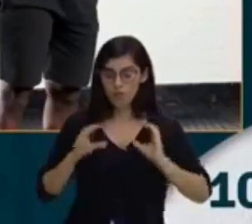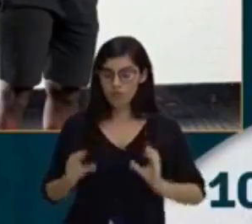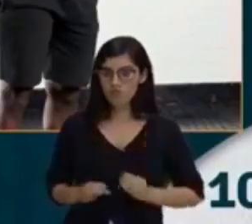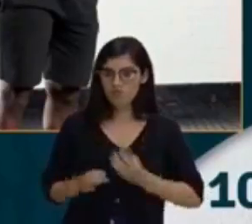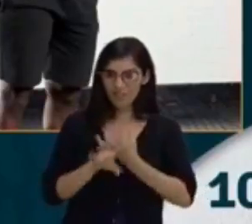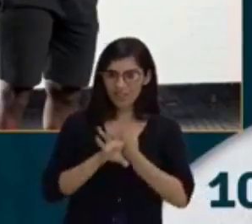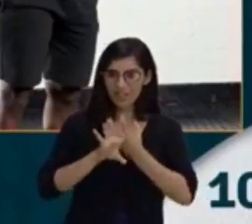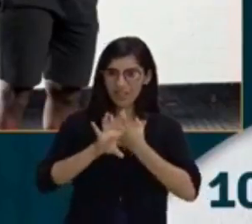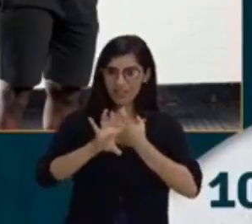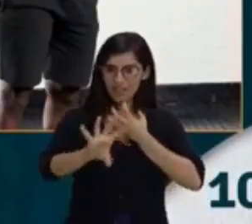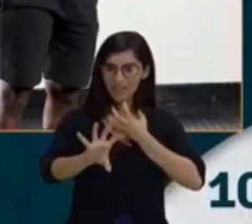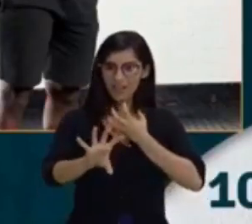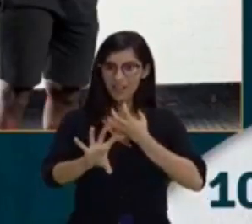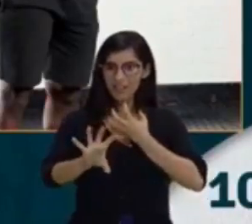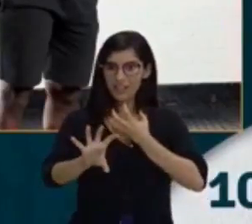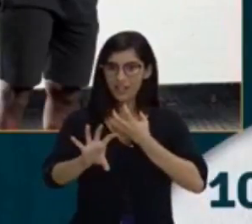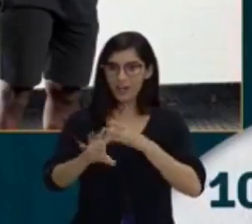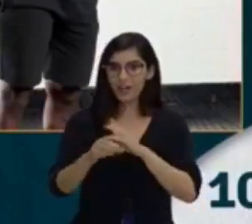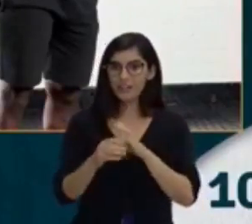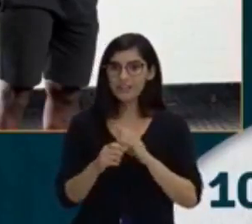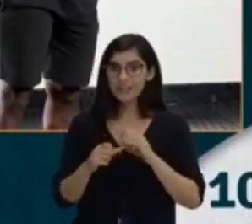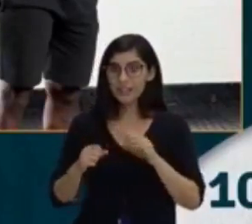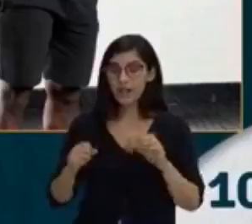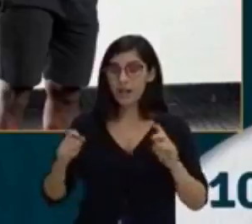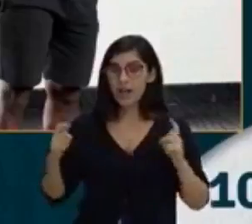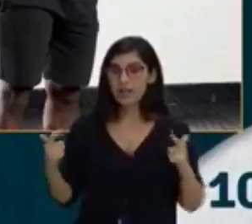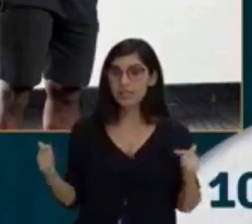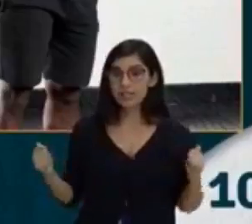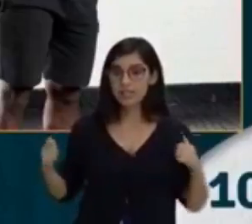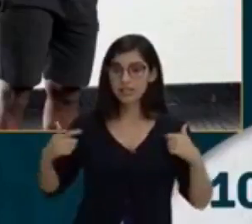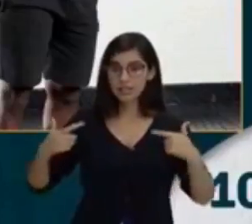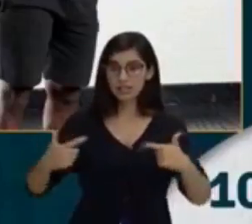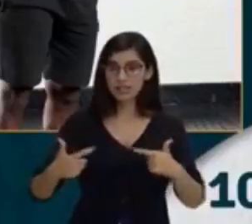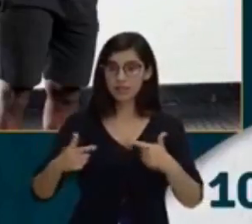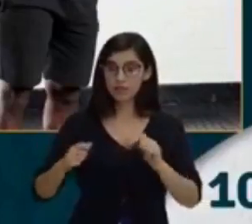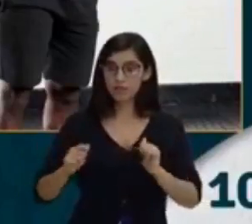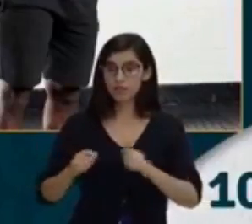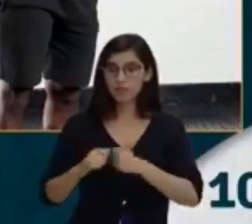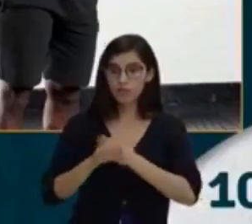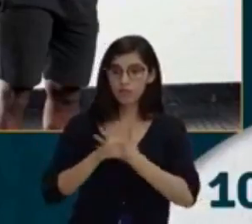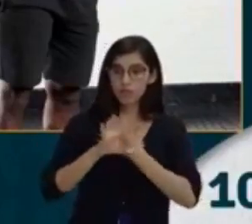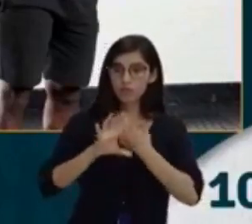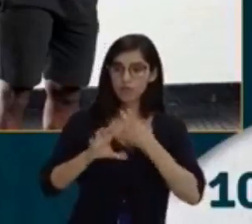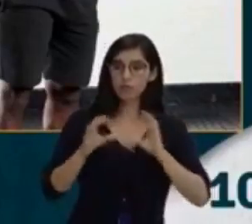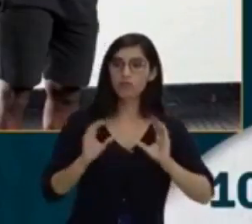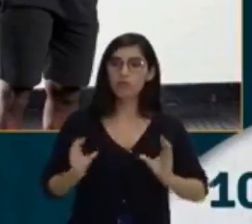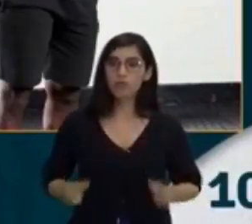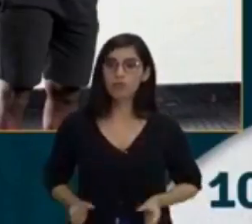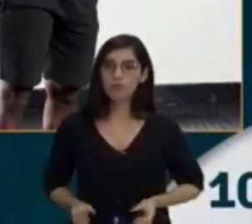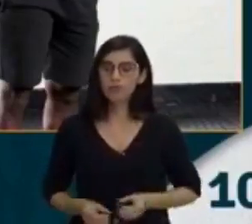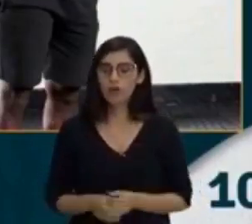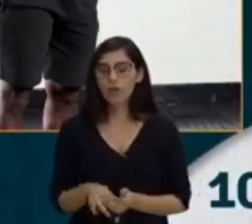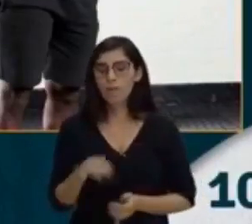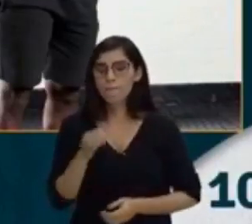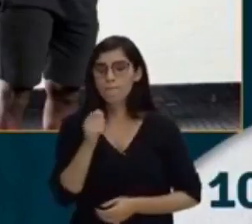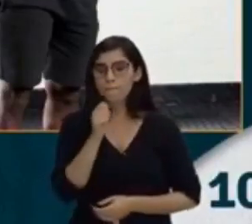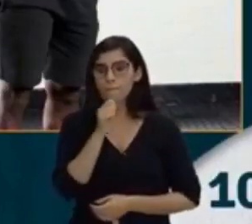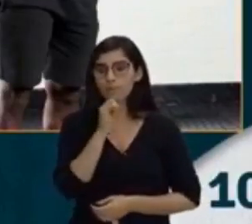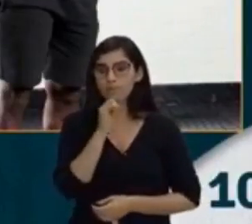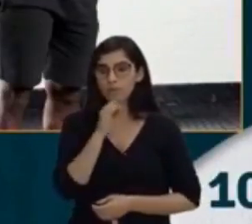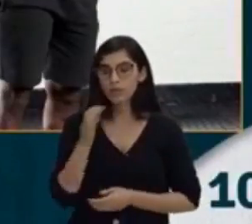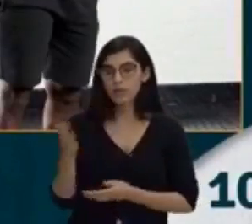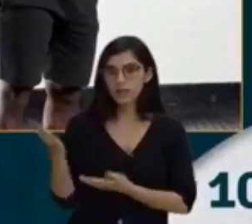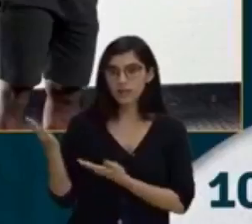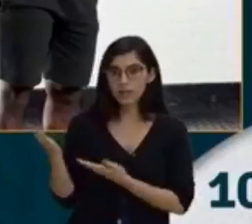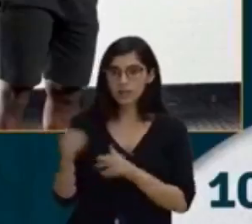contra a ação de um outro corpo. E olha aqui na figura, o rapaz está esticando, isso aqui que a gente chama de terabande,